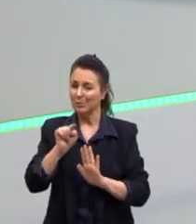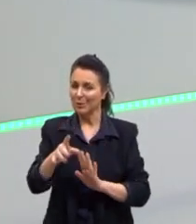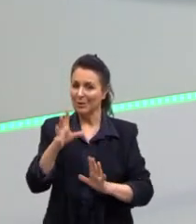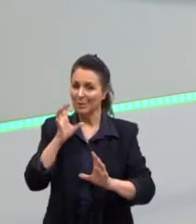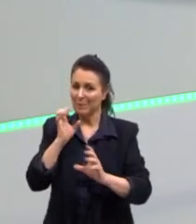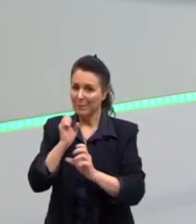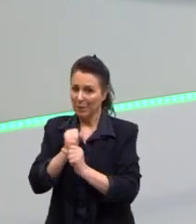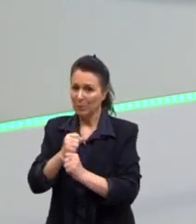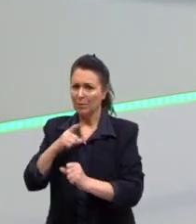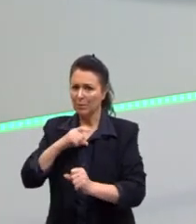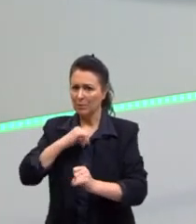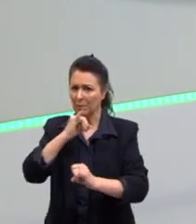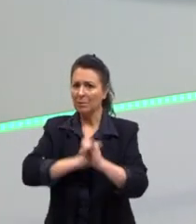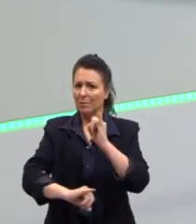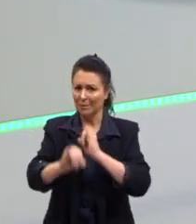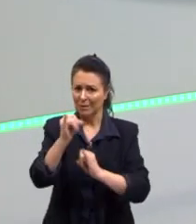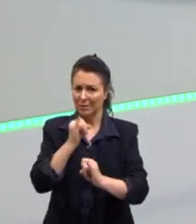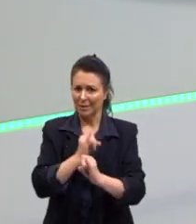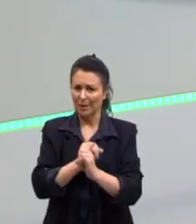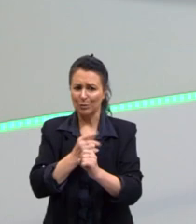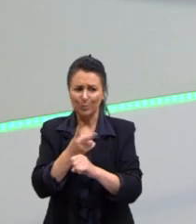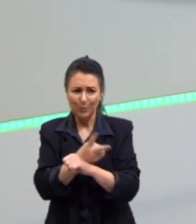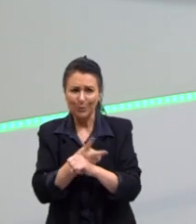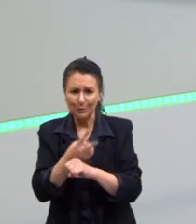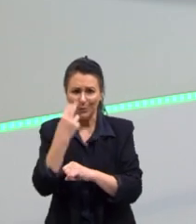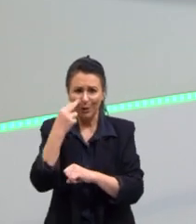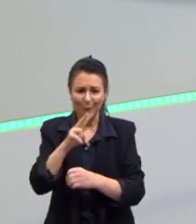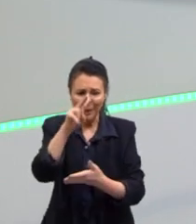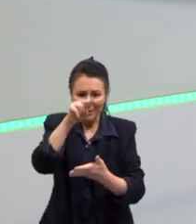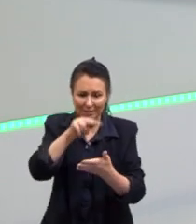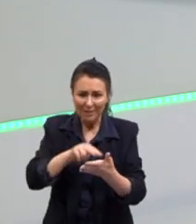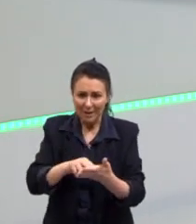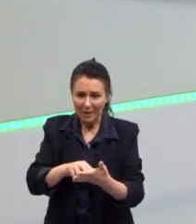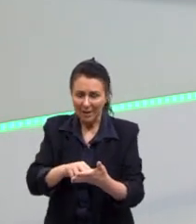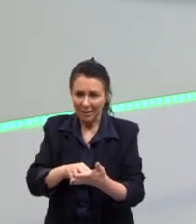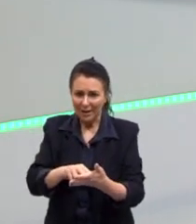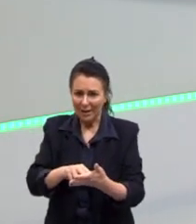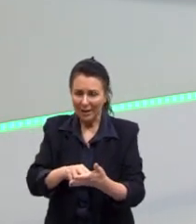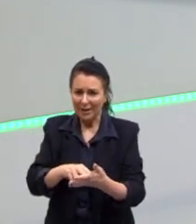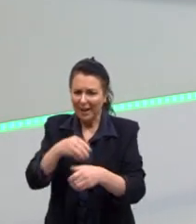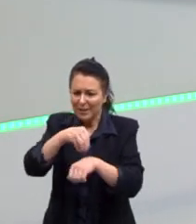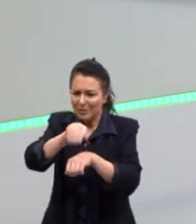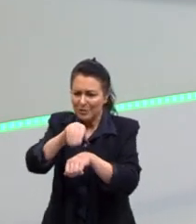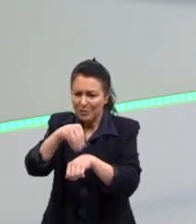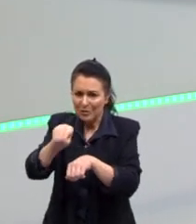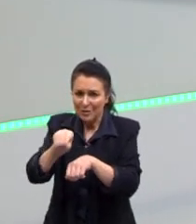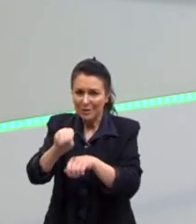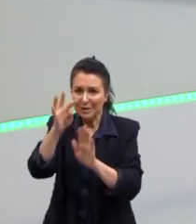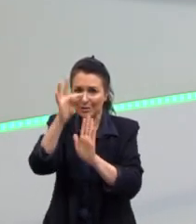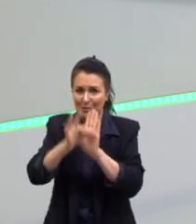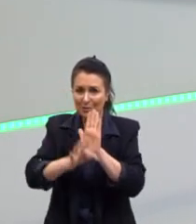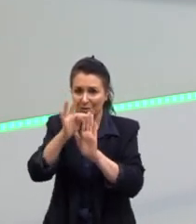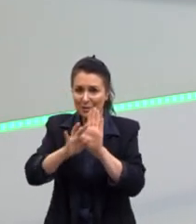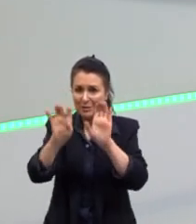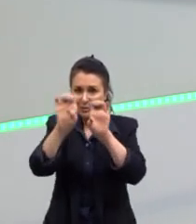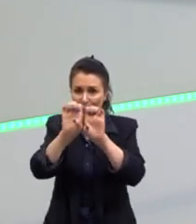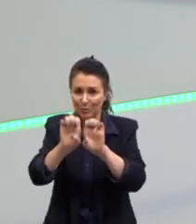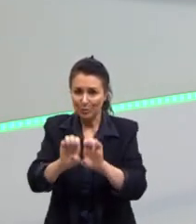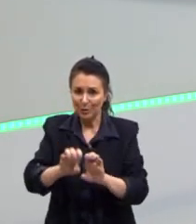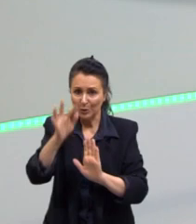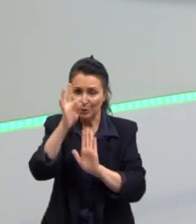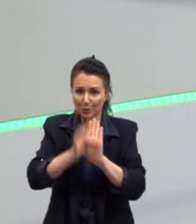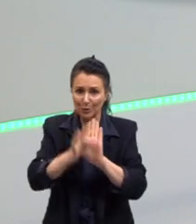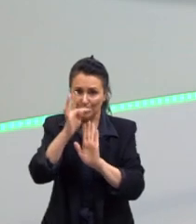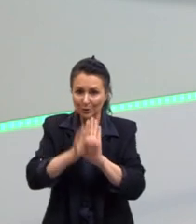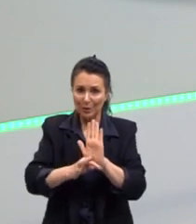internet. Procura lá, dá uma olhadinha, dá uma lida, pega dicas, sugestões dessa estrutura toda do texto dissertativo argumentativo e desses